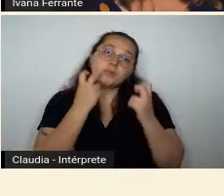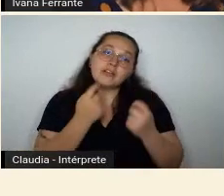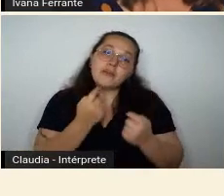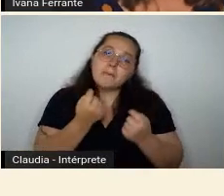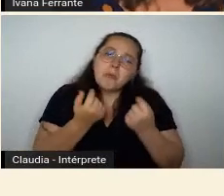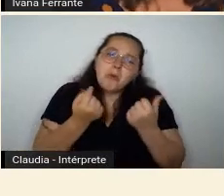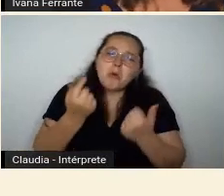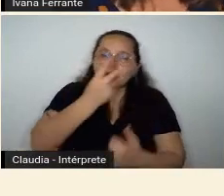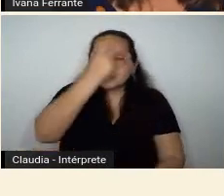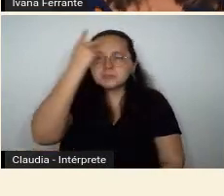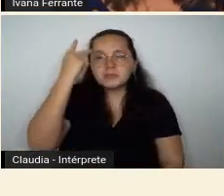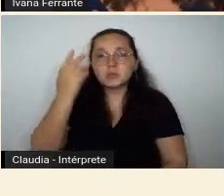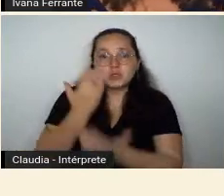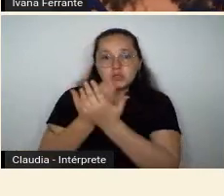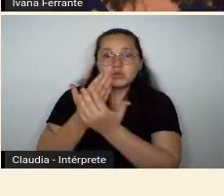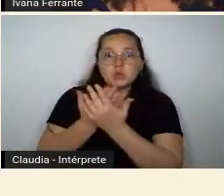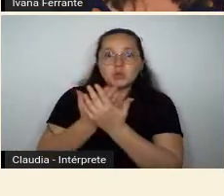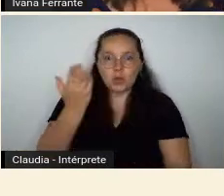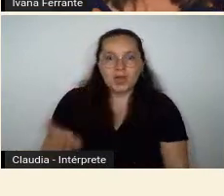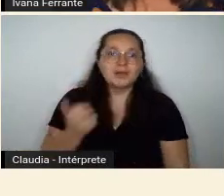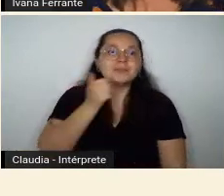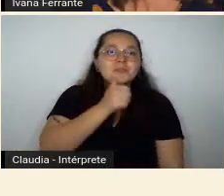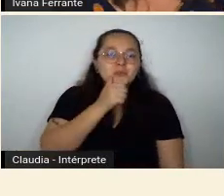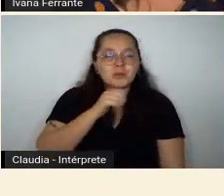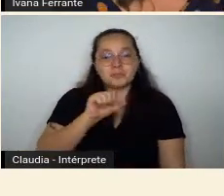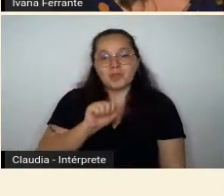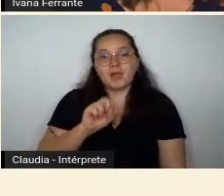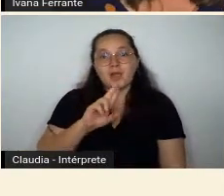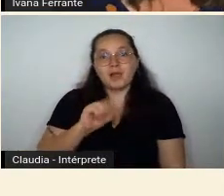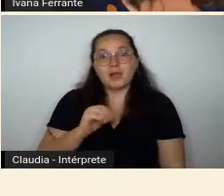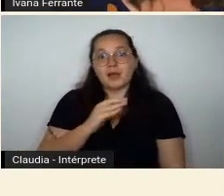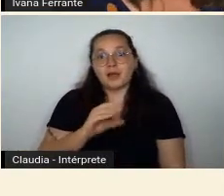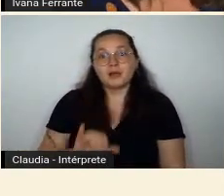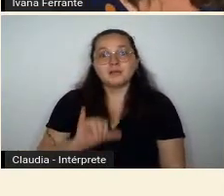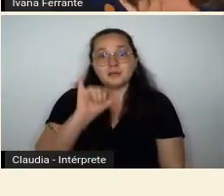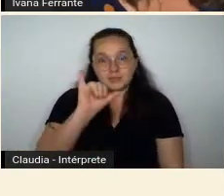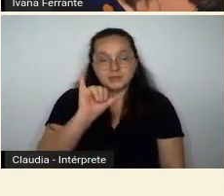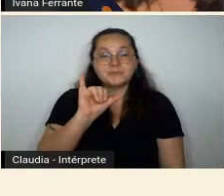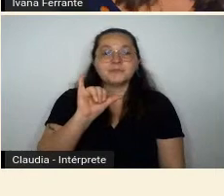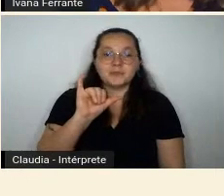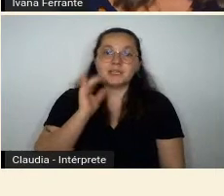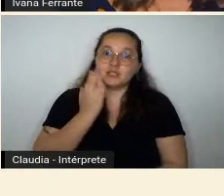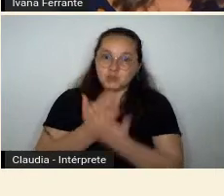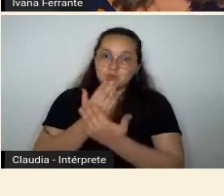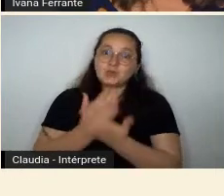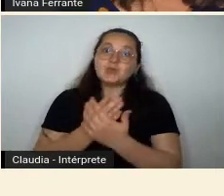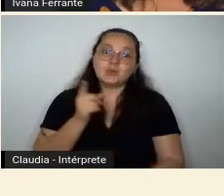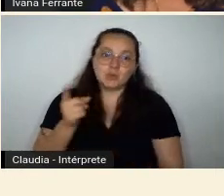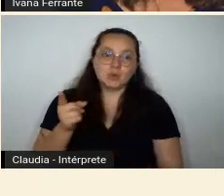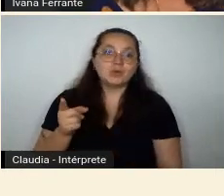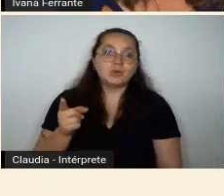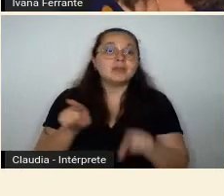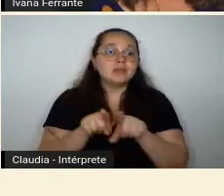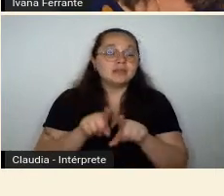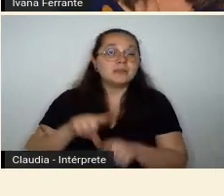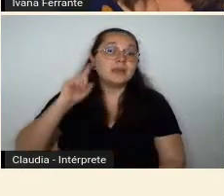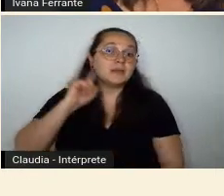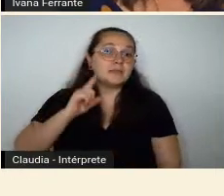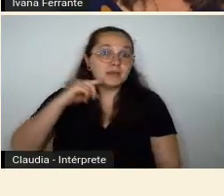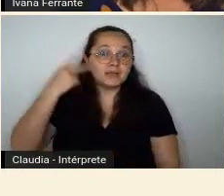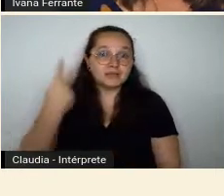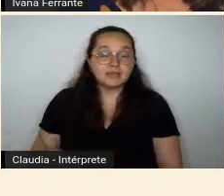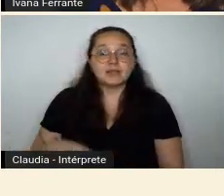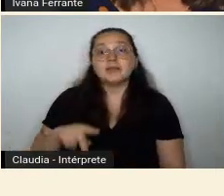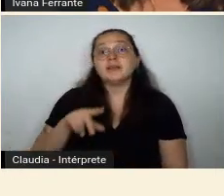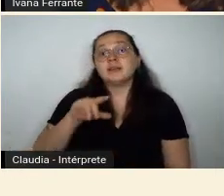elas a Aracia Amaral, que esteve aqui com a gente nessa noite, e aqui em Minas Gerais a Ivone Luzia Vieira, que publica